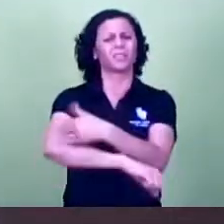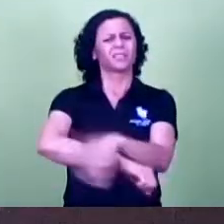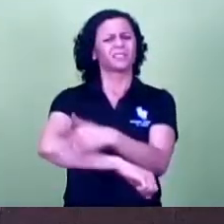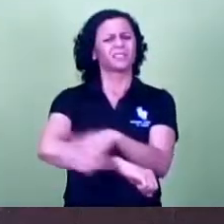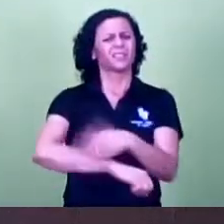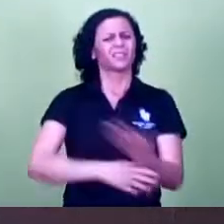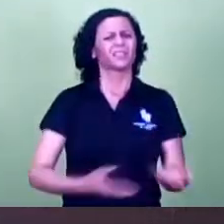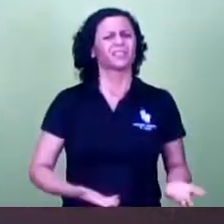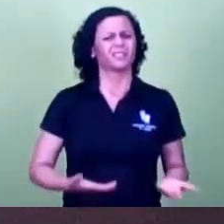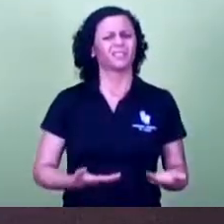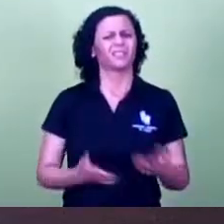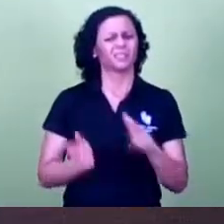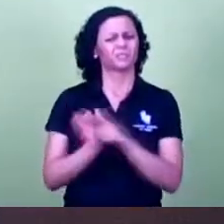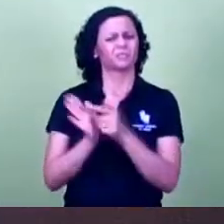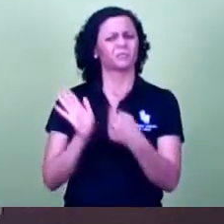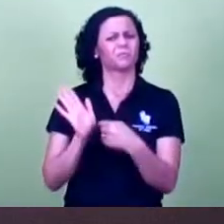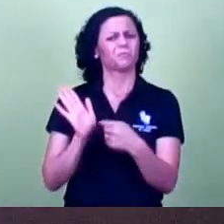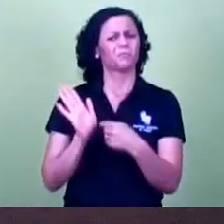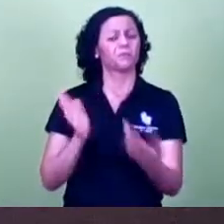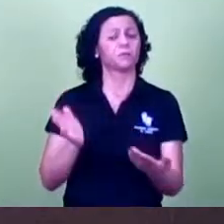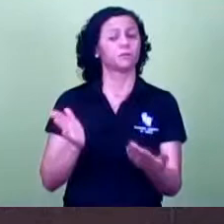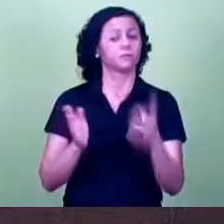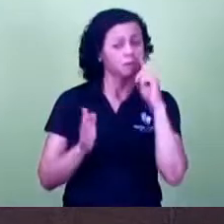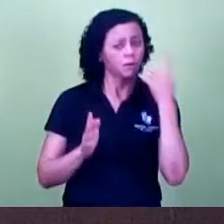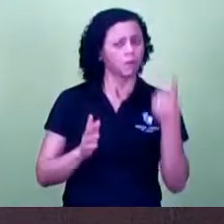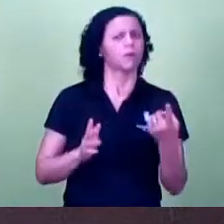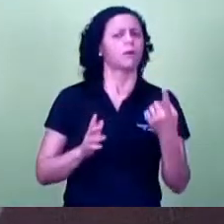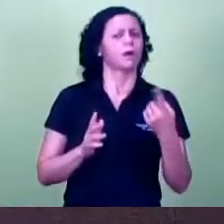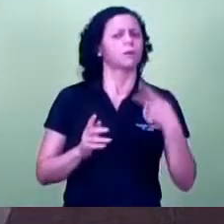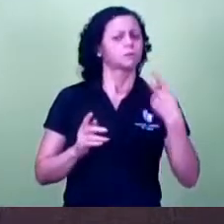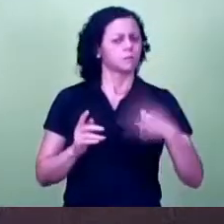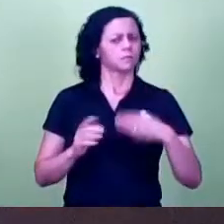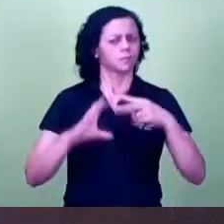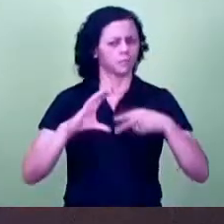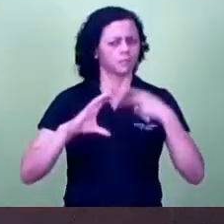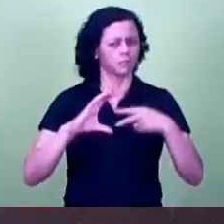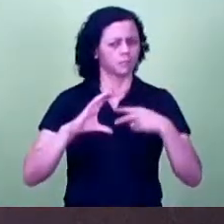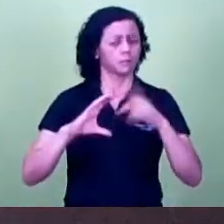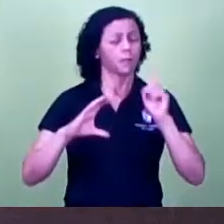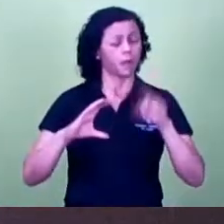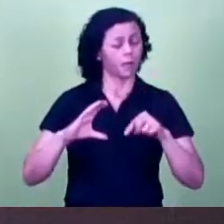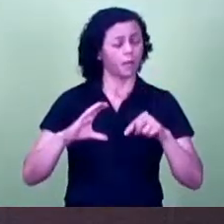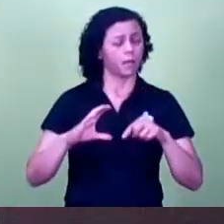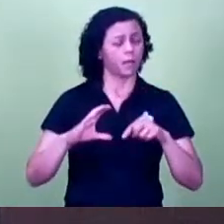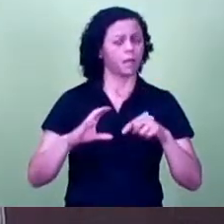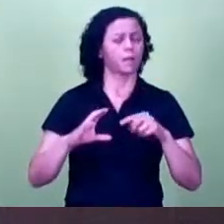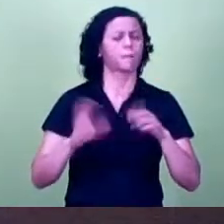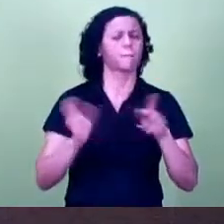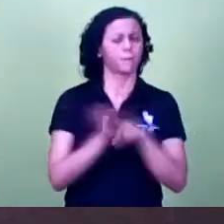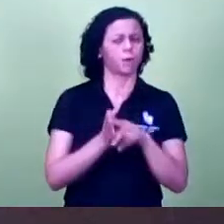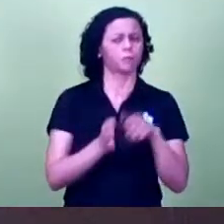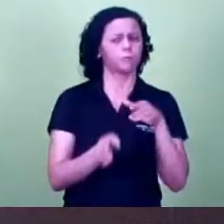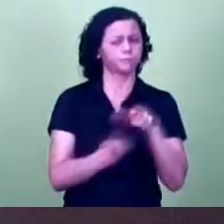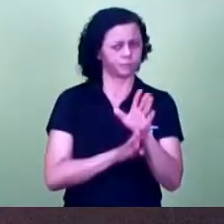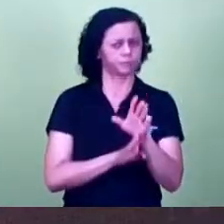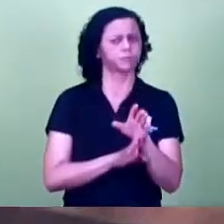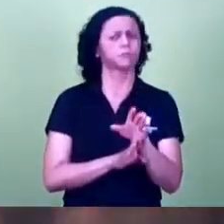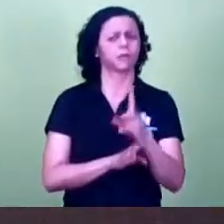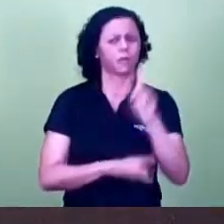que está no papel e eu acho que essa casa cumpre o papel de advertir de forma